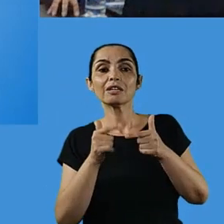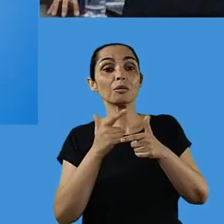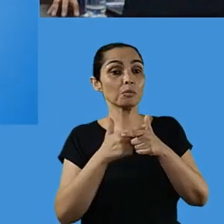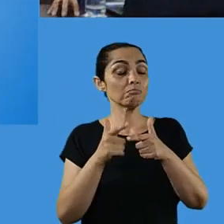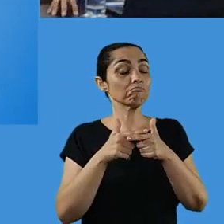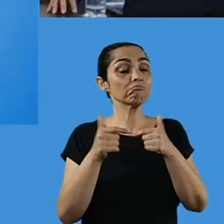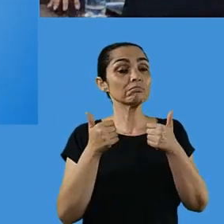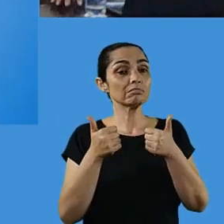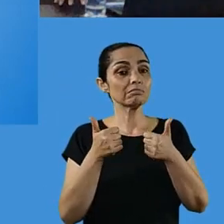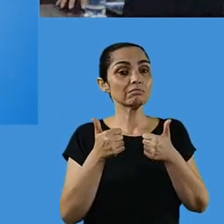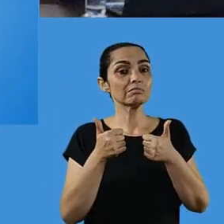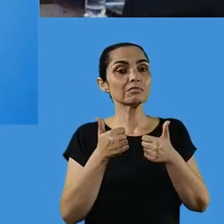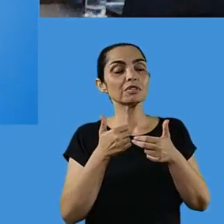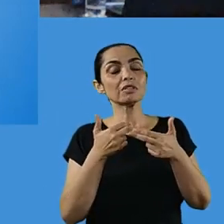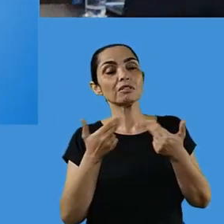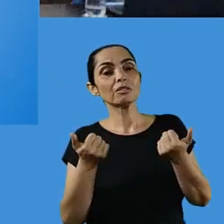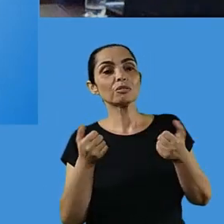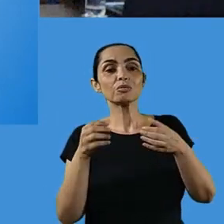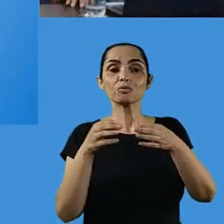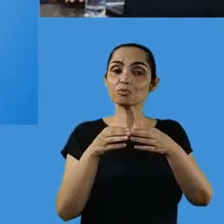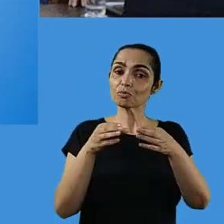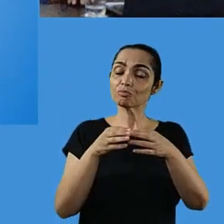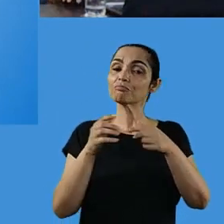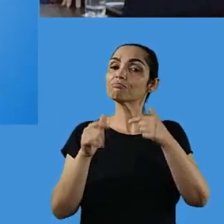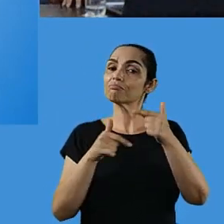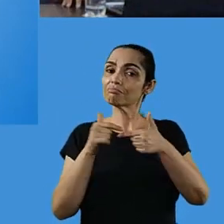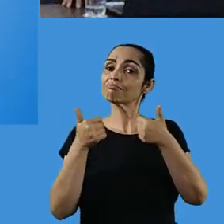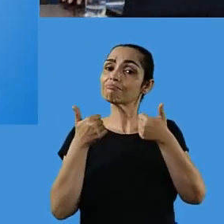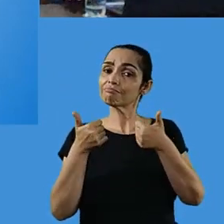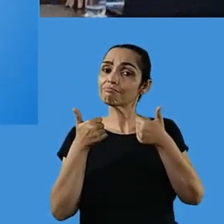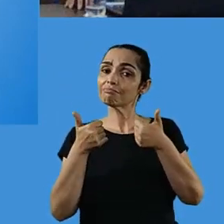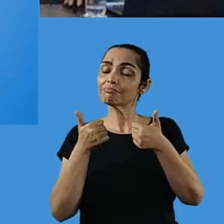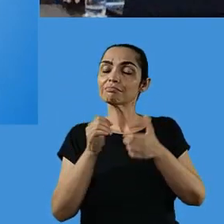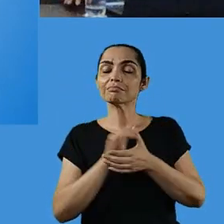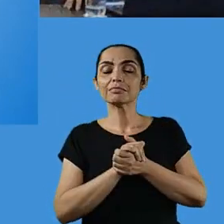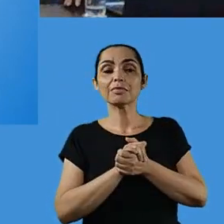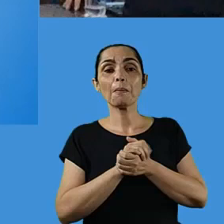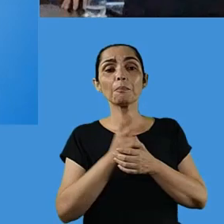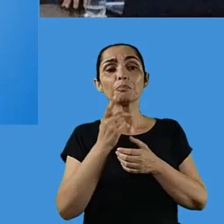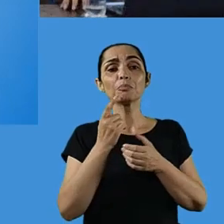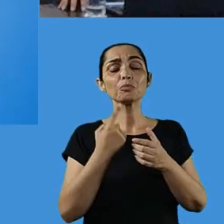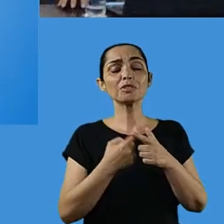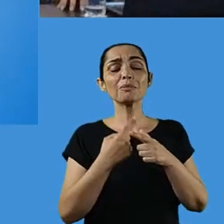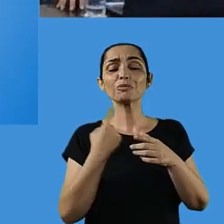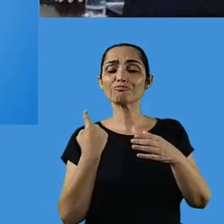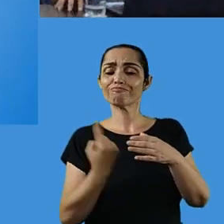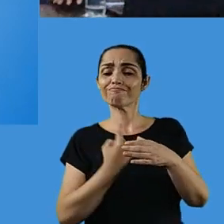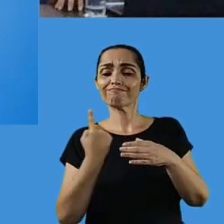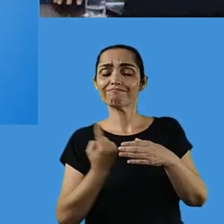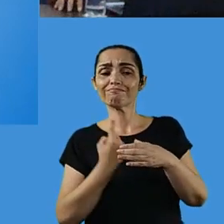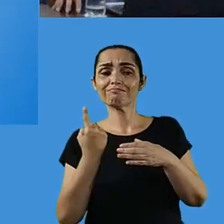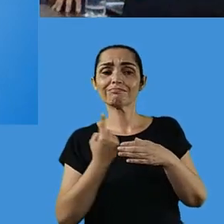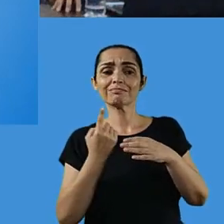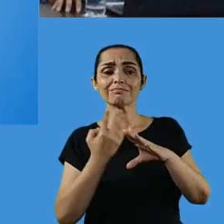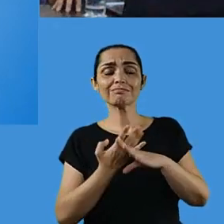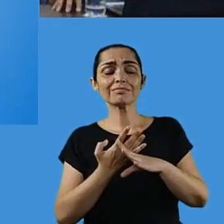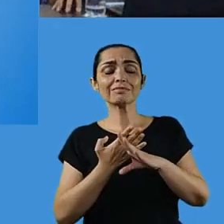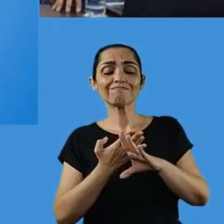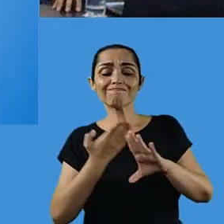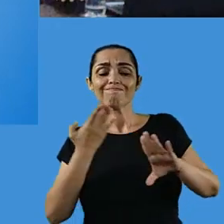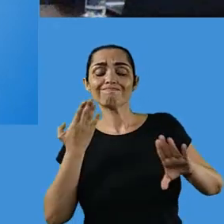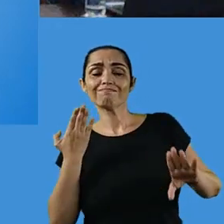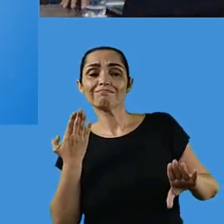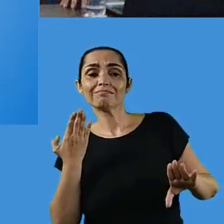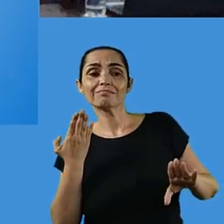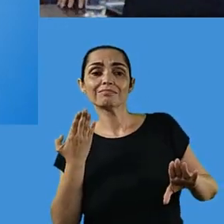trabalhar com reduções de problemas, sim, trabalhar em construção coletiva, sim, nós vivemos um momento muito isolado, a